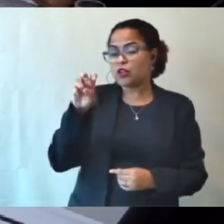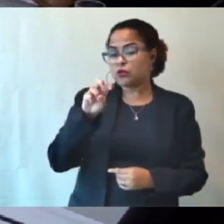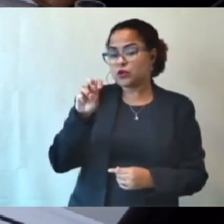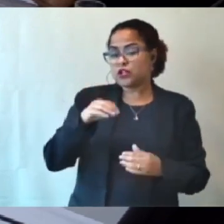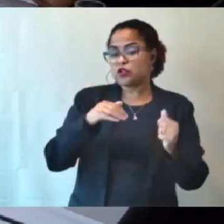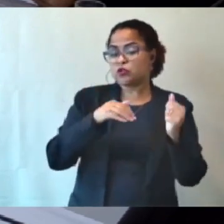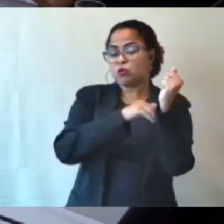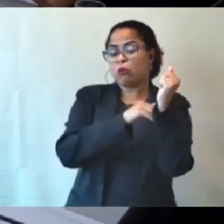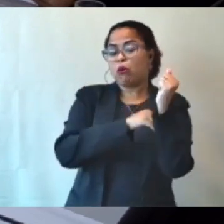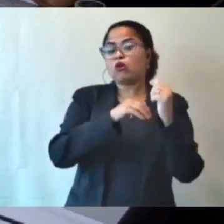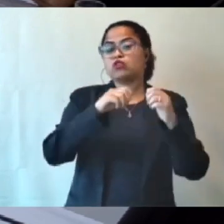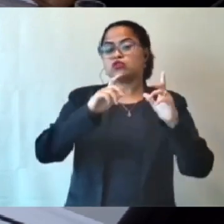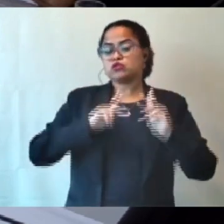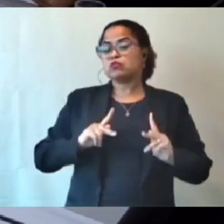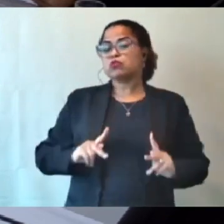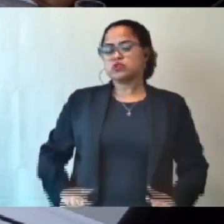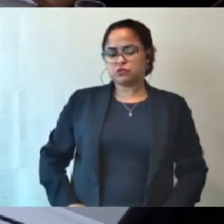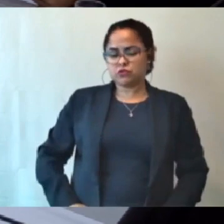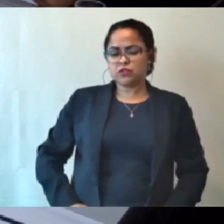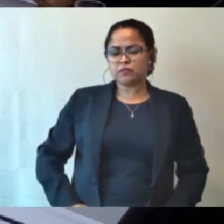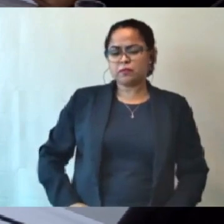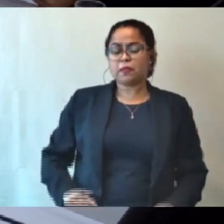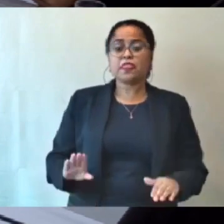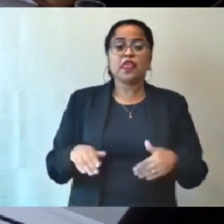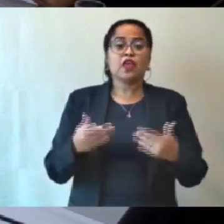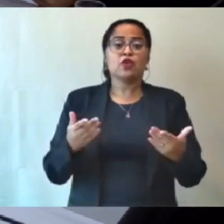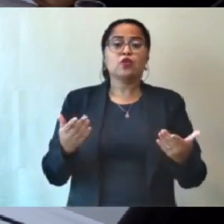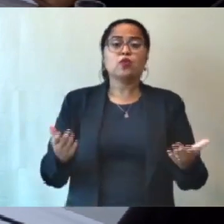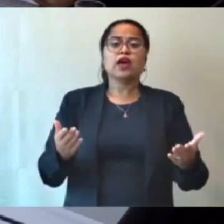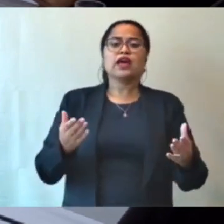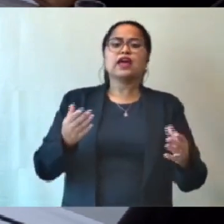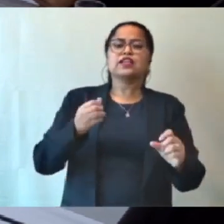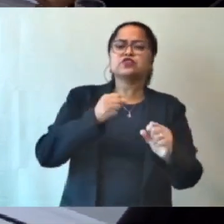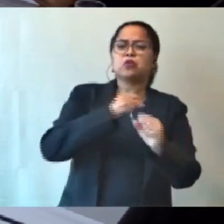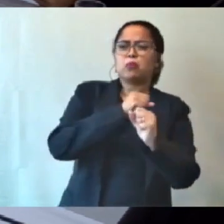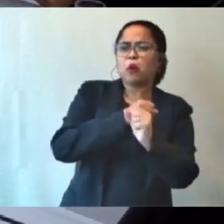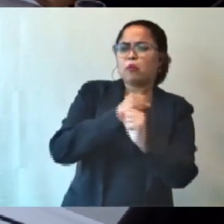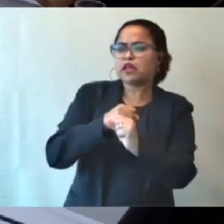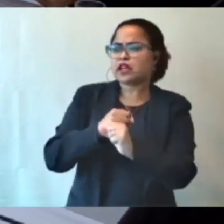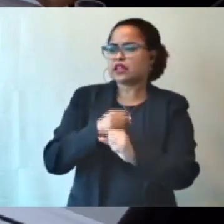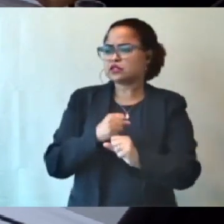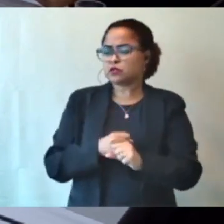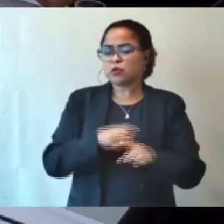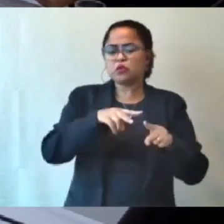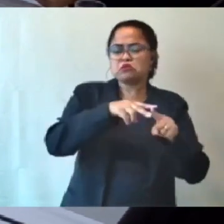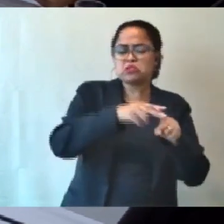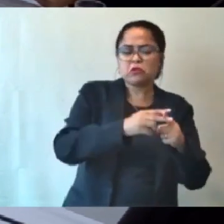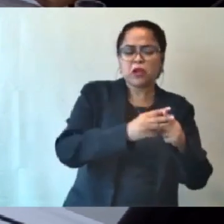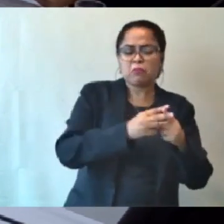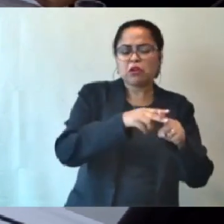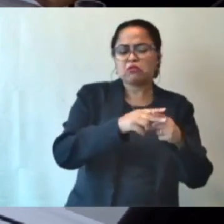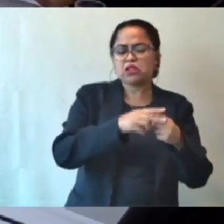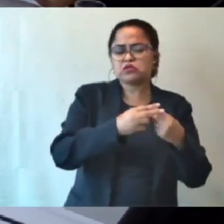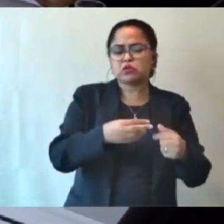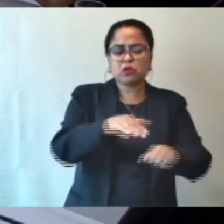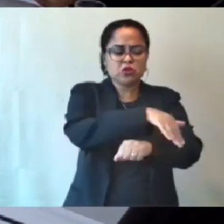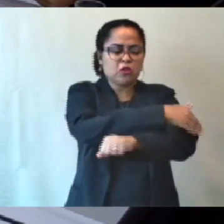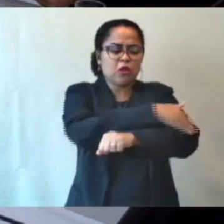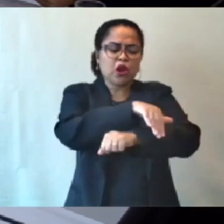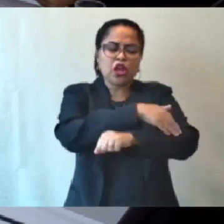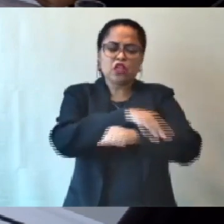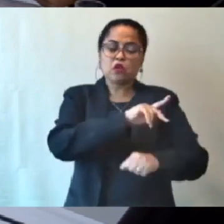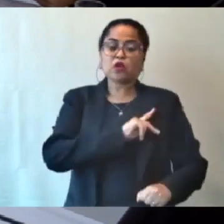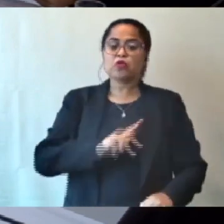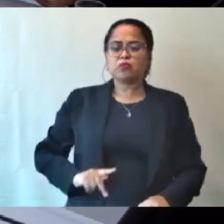quais sejam as das operações de construção, manutenção e conservação do logradouro público, das operações de construção,